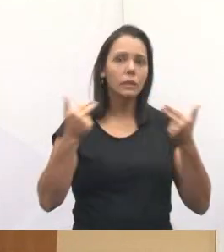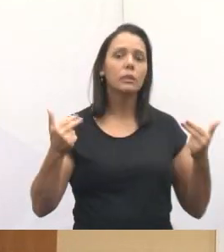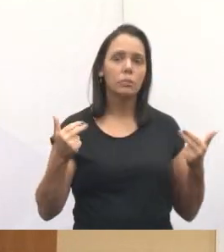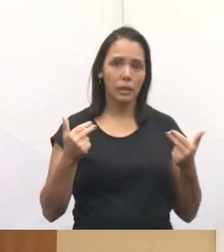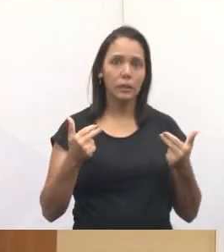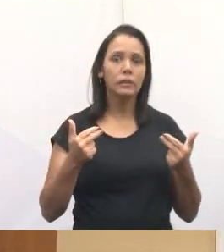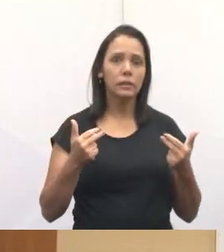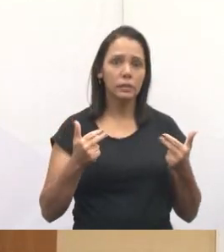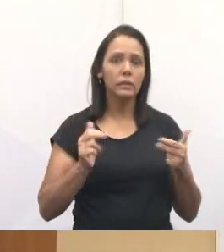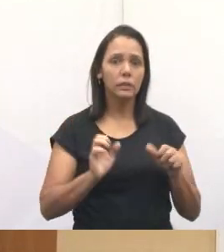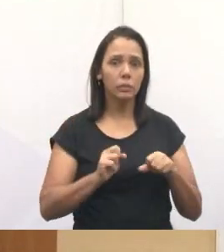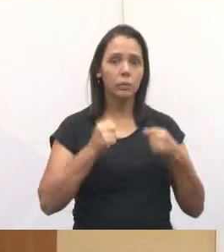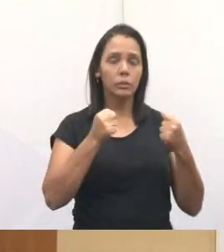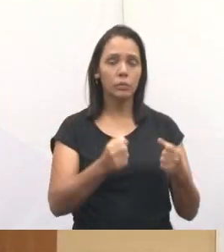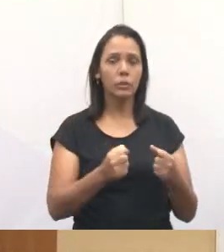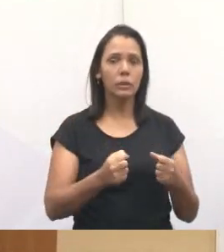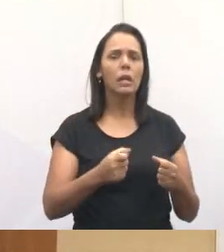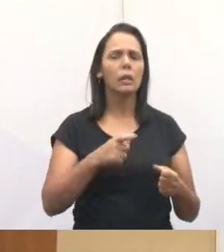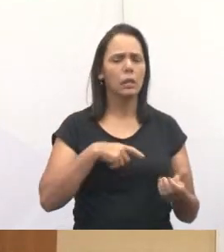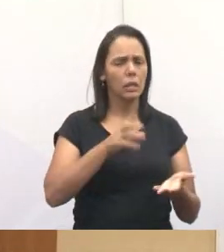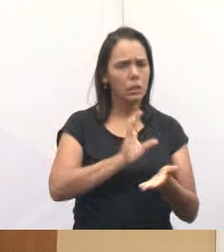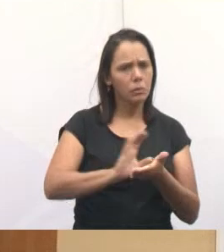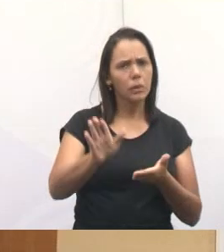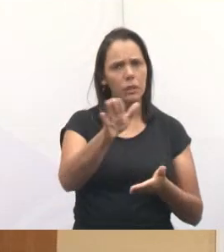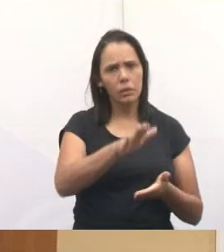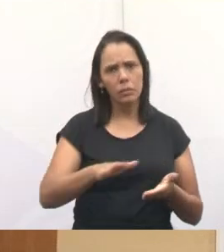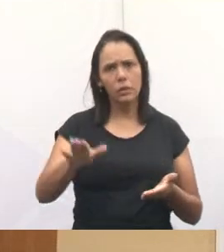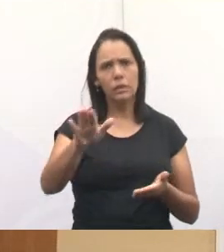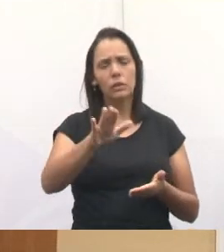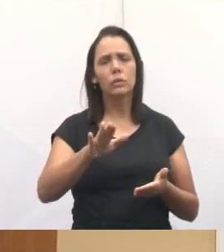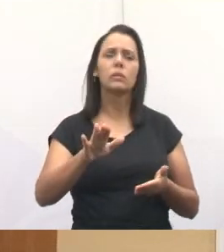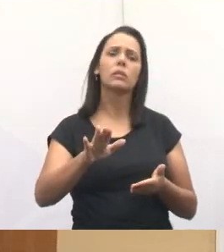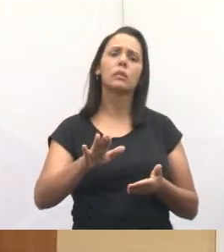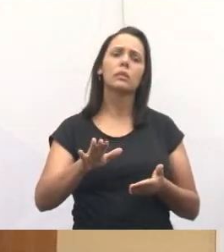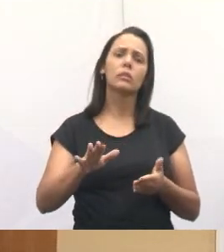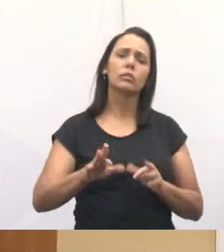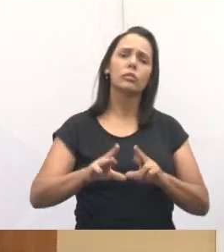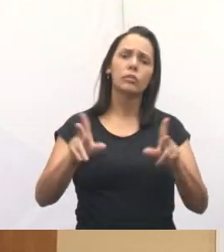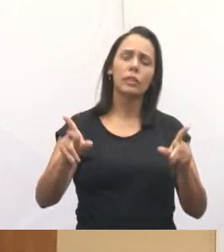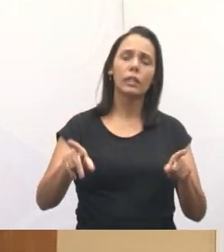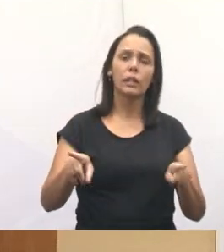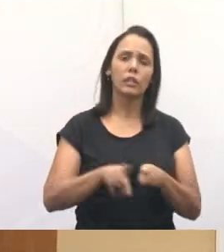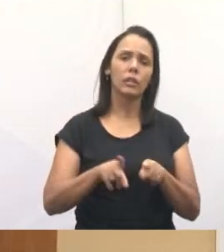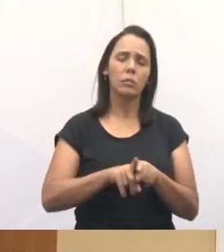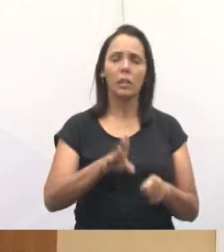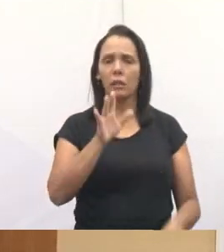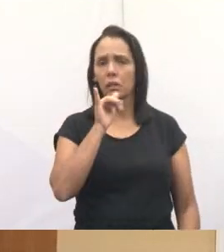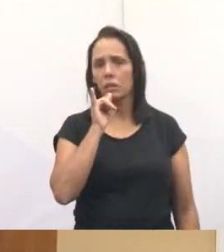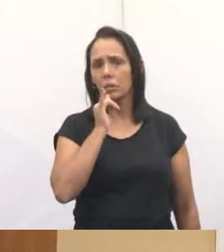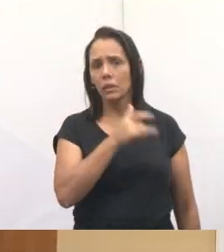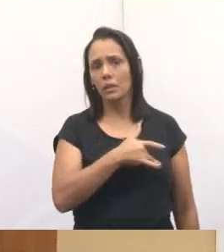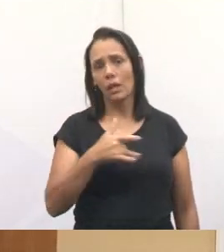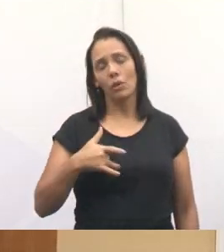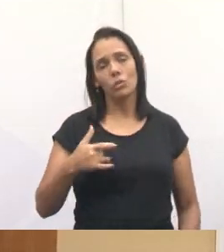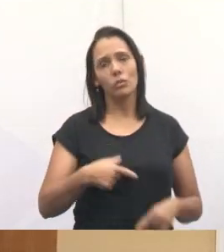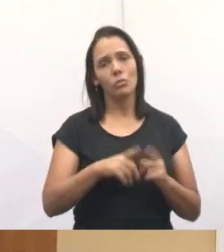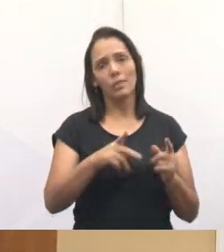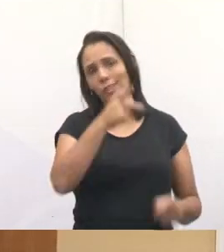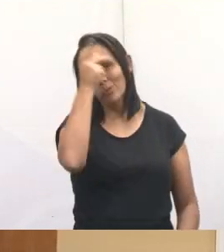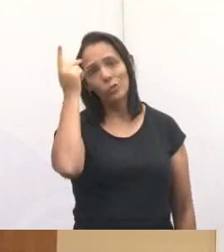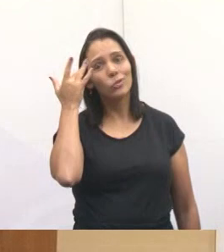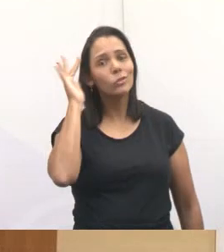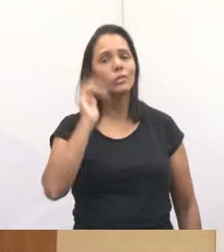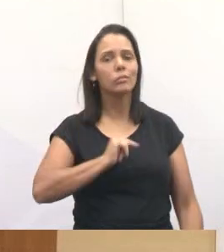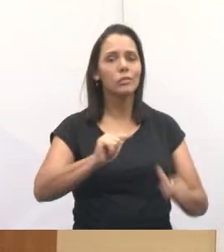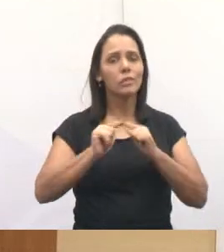É lógico que a gente envia emendas para outras áreas também. Como eu já mandei muita emenda para a saúde. Só que as pessoas não seguem o trabalho do vereador.